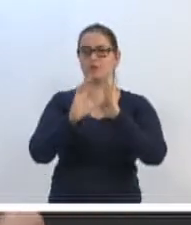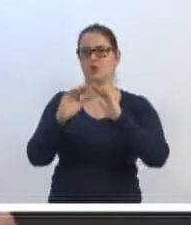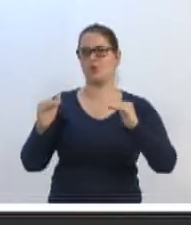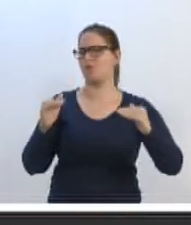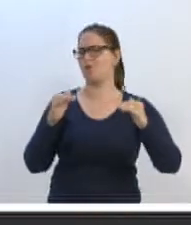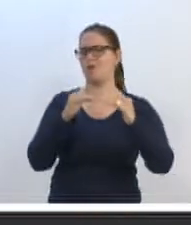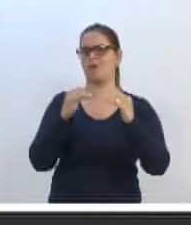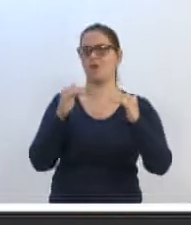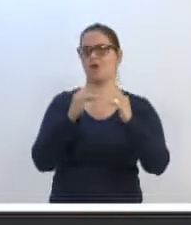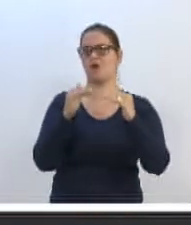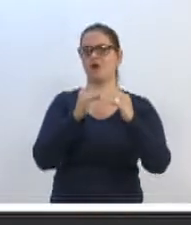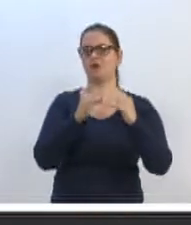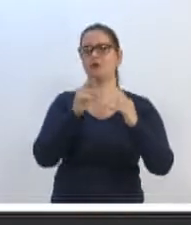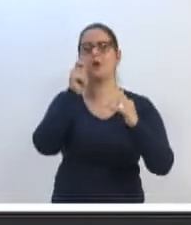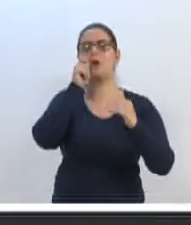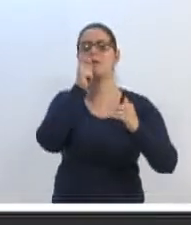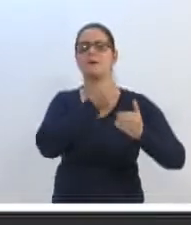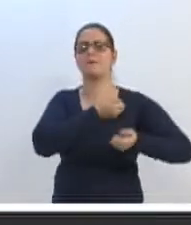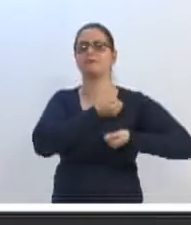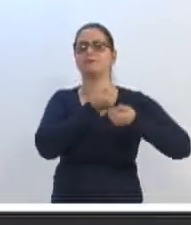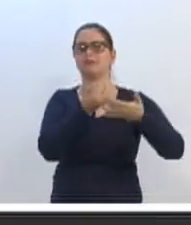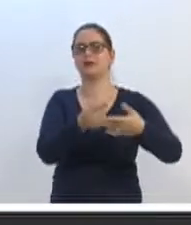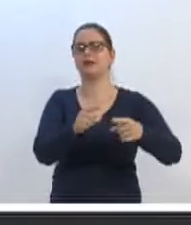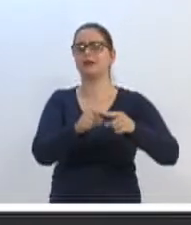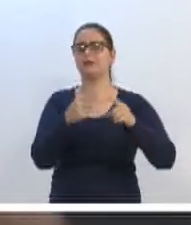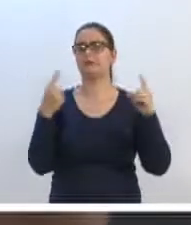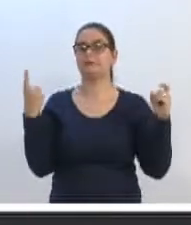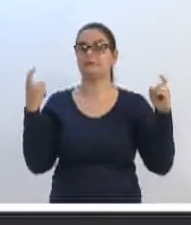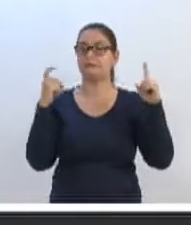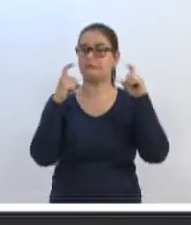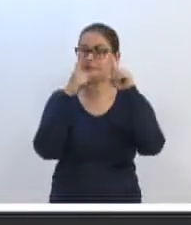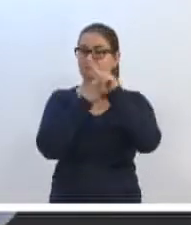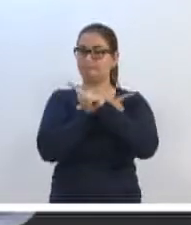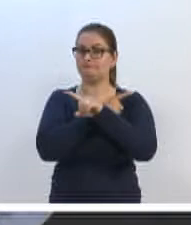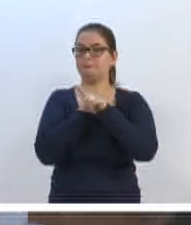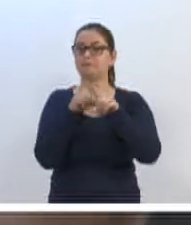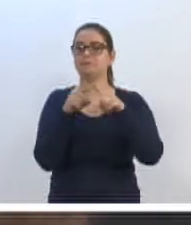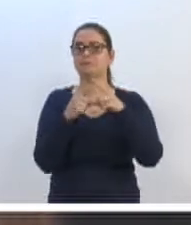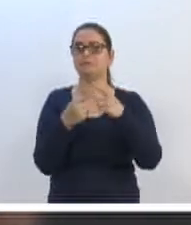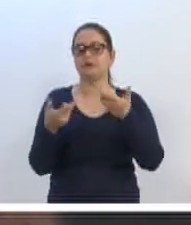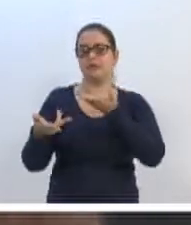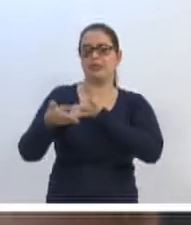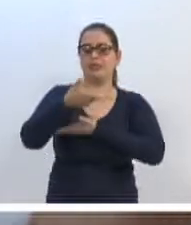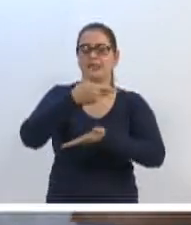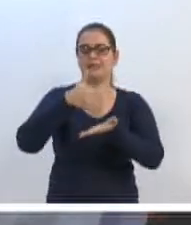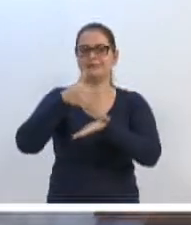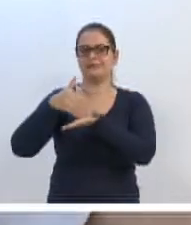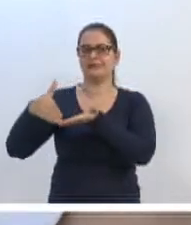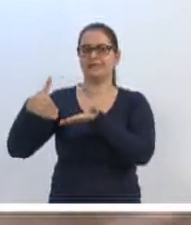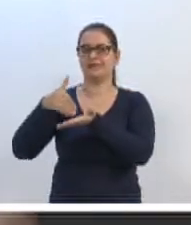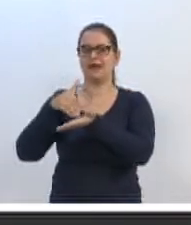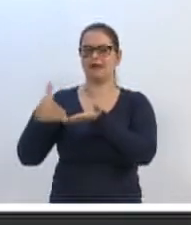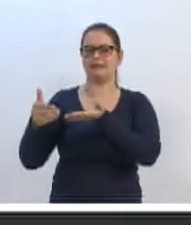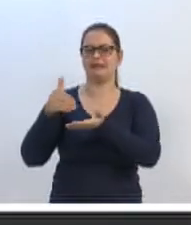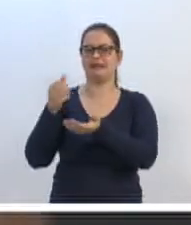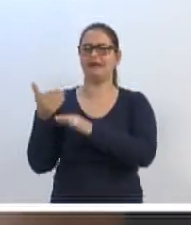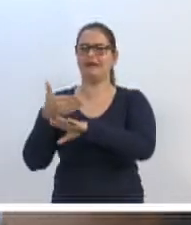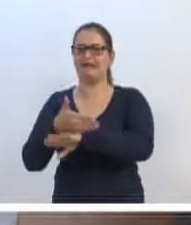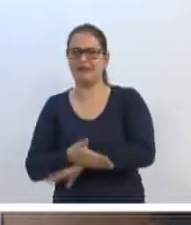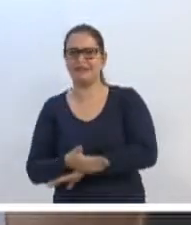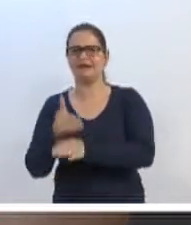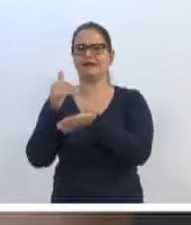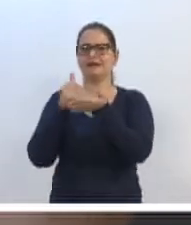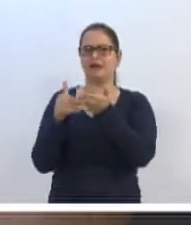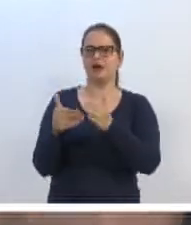concordo com as colocações do Almir Vieira, mas temos uma grande dificuldade. Esse problema de troca de secretário, entre o secretário e o secretário, sai a